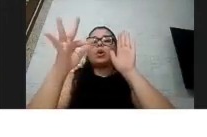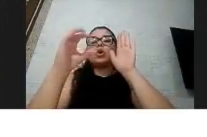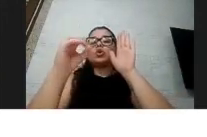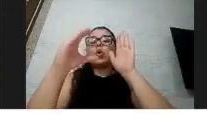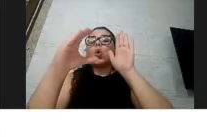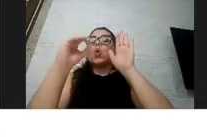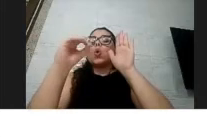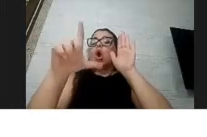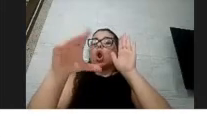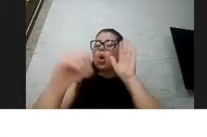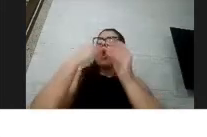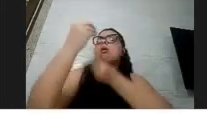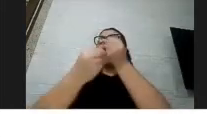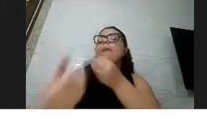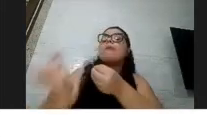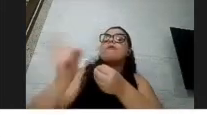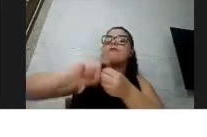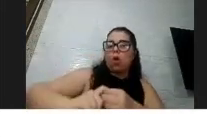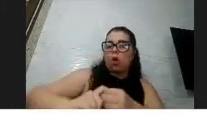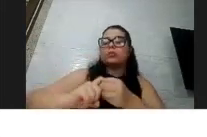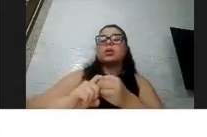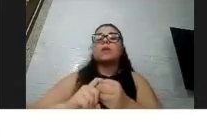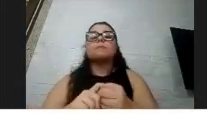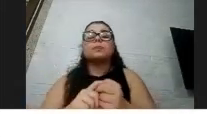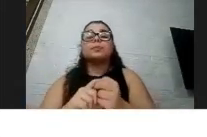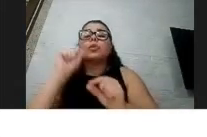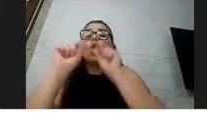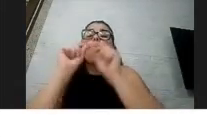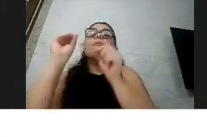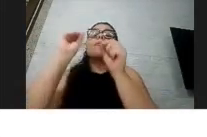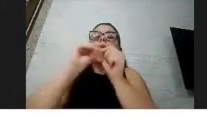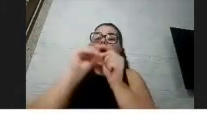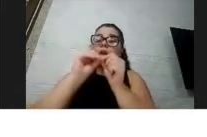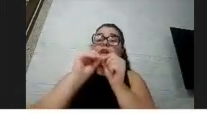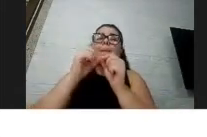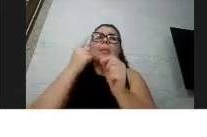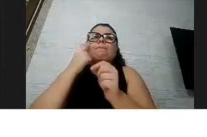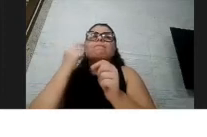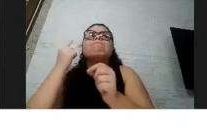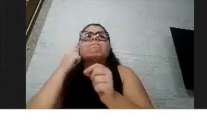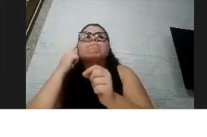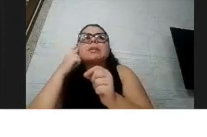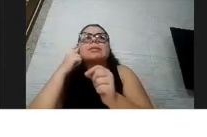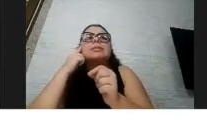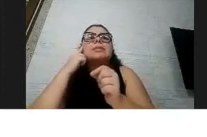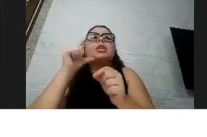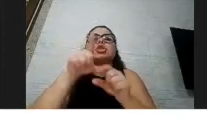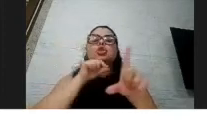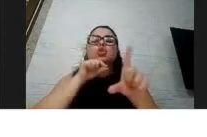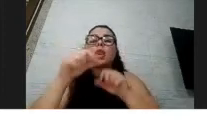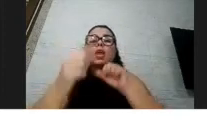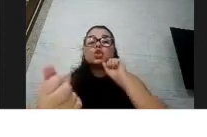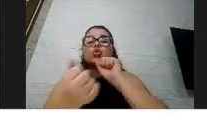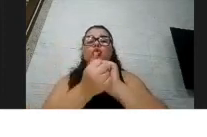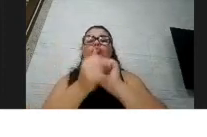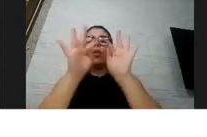ou daquela, do ambiente de trabalho, para a gente poder decidir junto com a família, família decidir